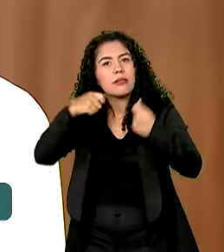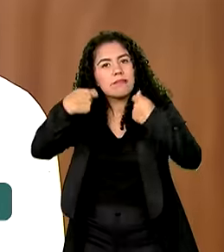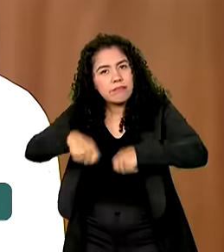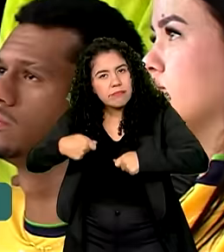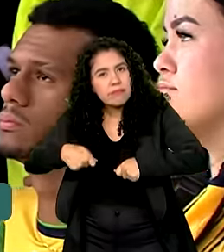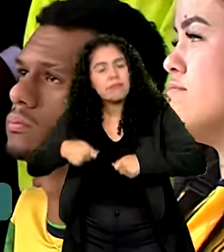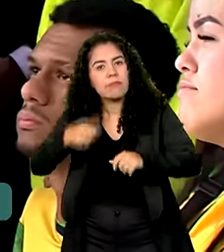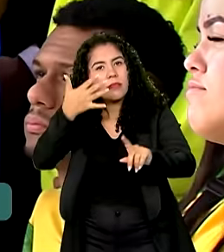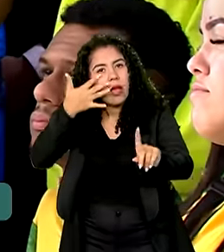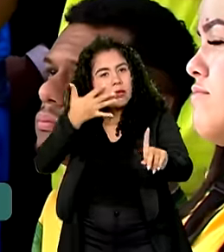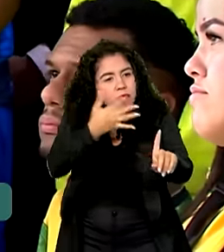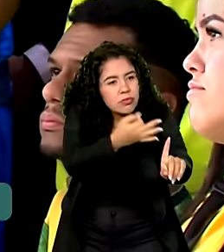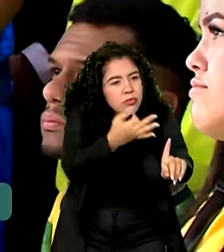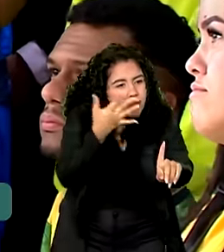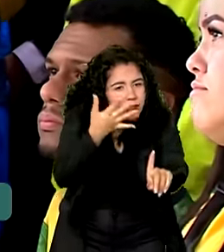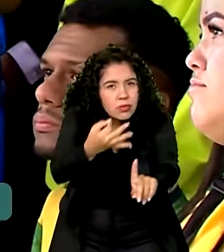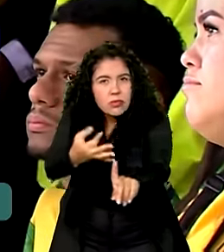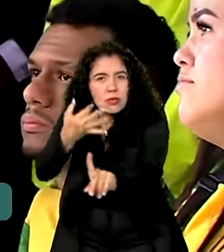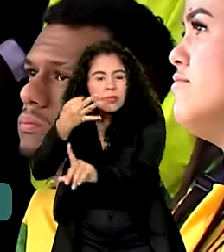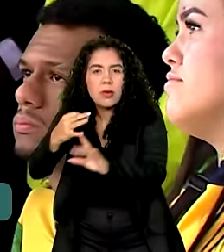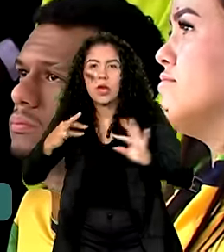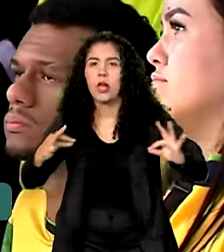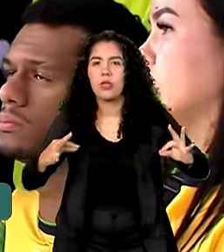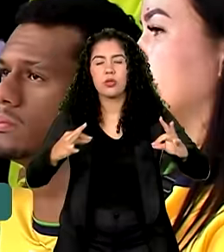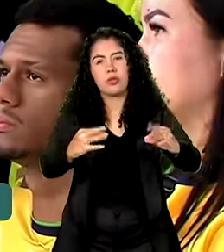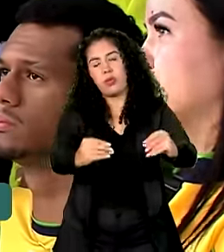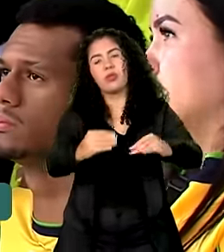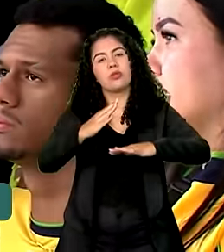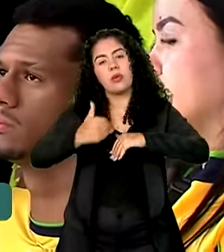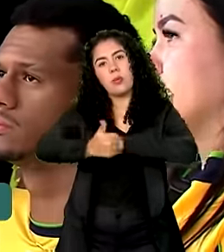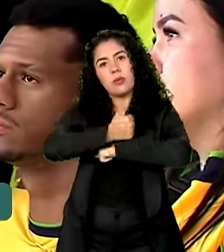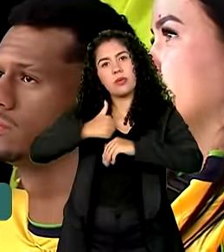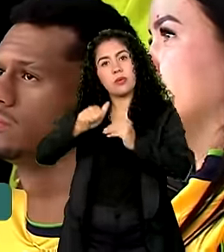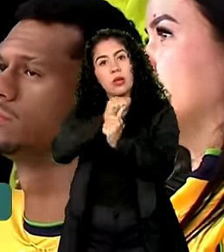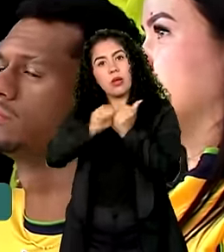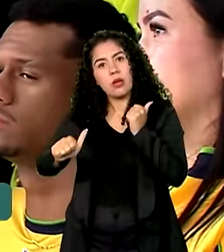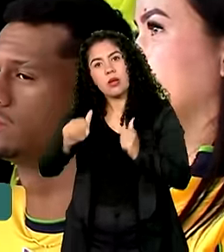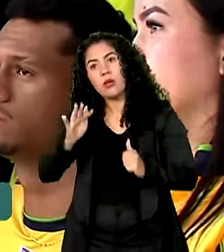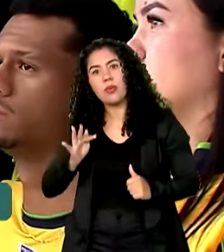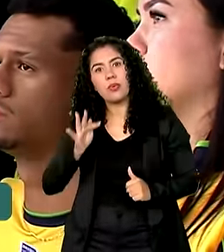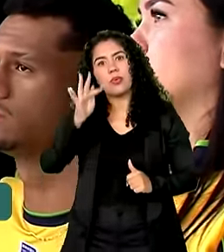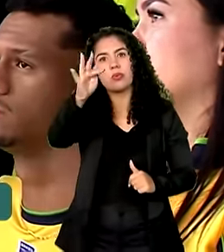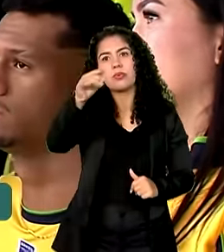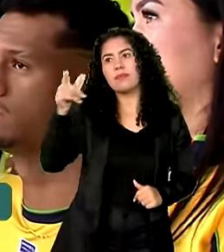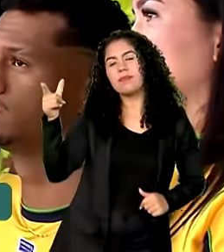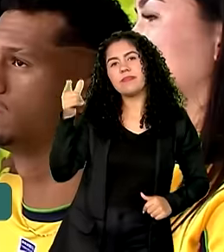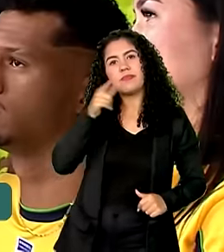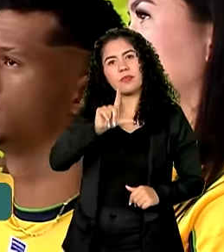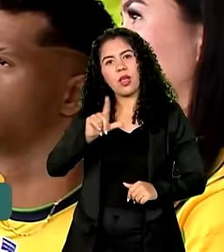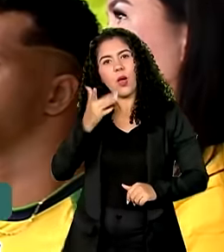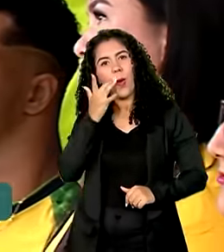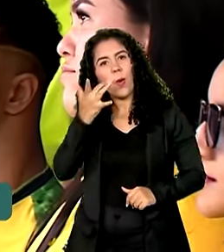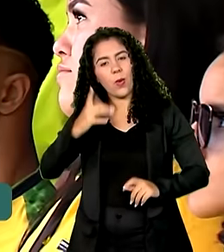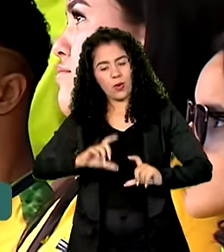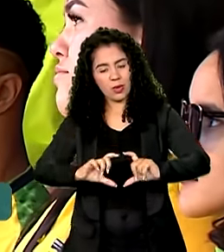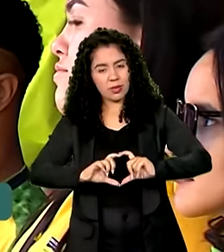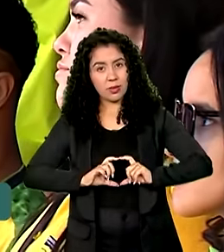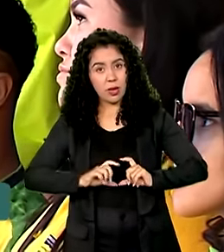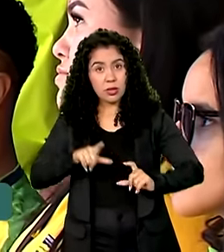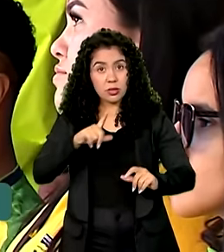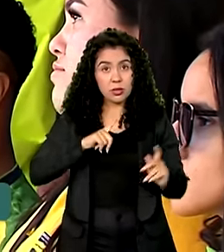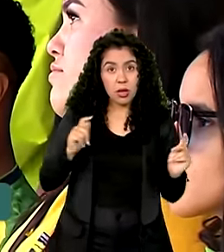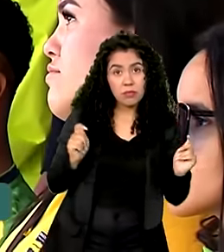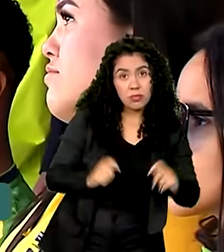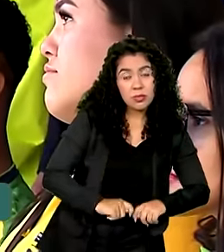para todos os atletas e mais para aqueles que podem, no futuro, ganhar medalha de ouro, se eles tiverem condições